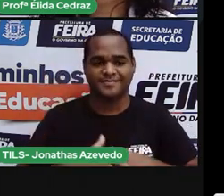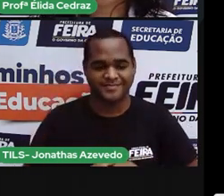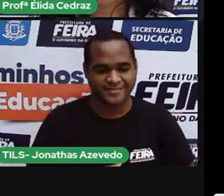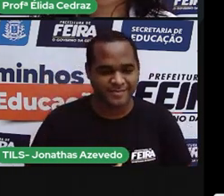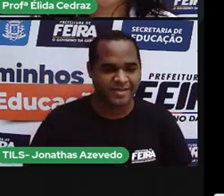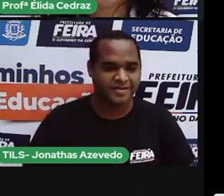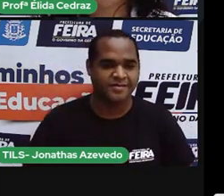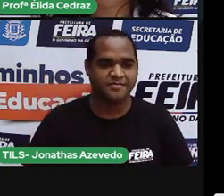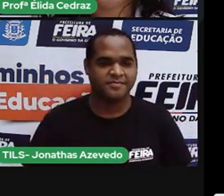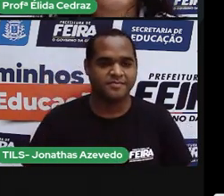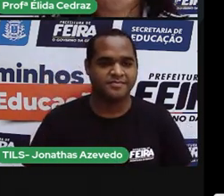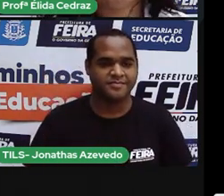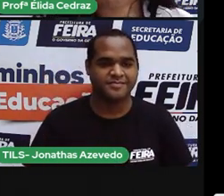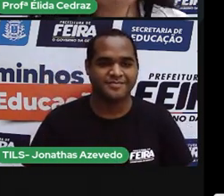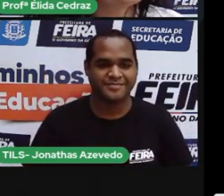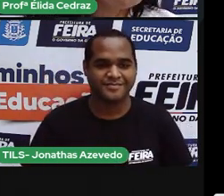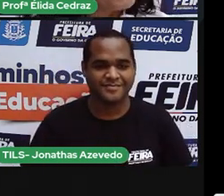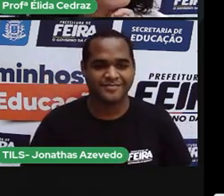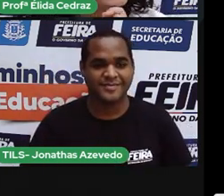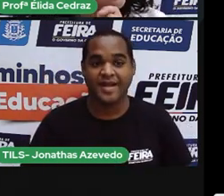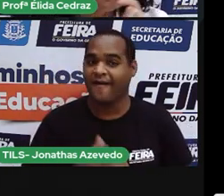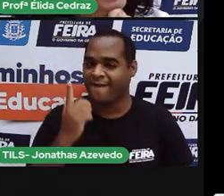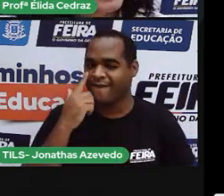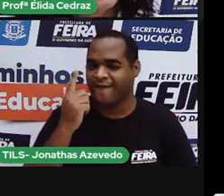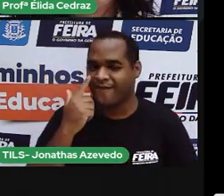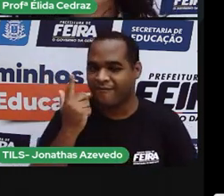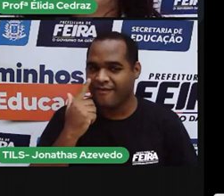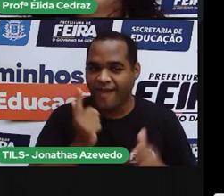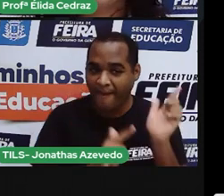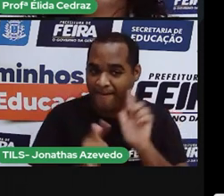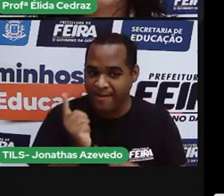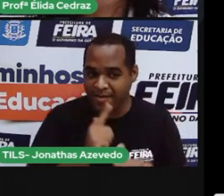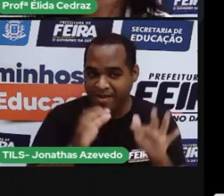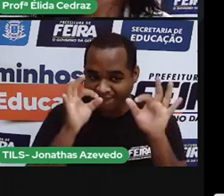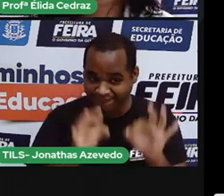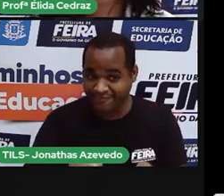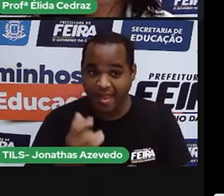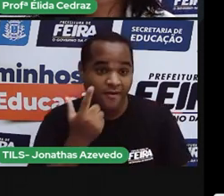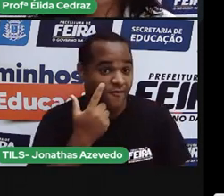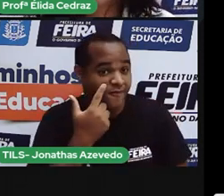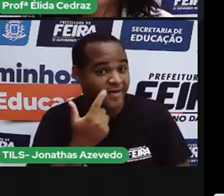próxima pergunta. Vamos ver quem vai saber responder essa.